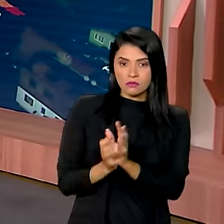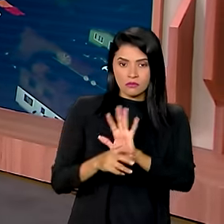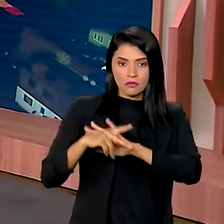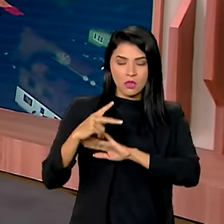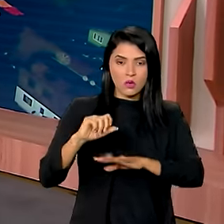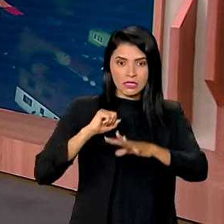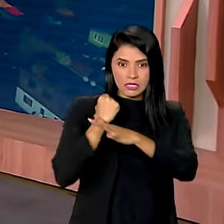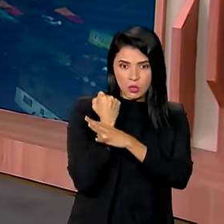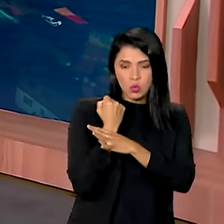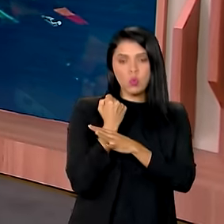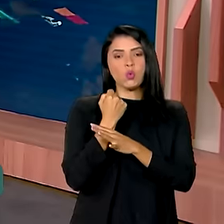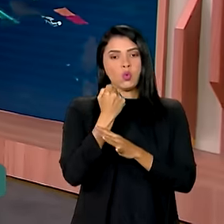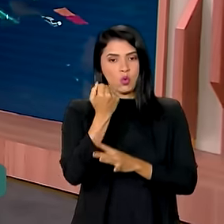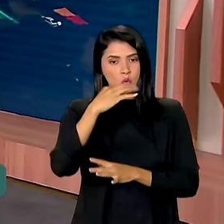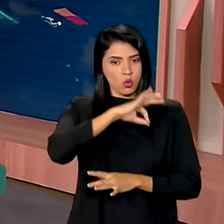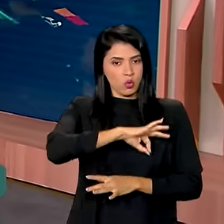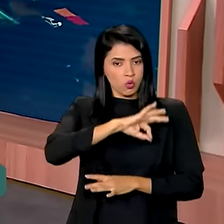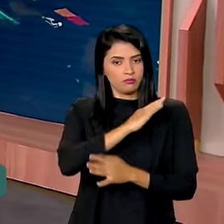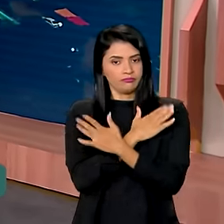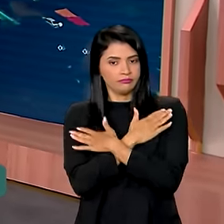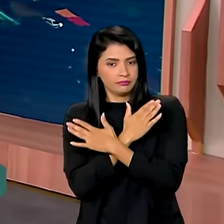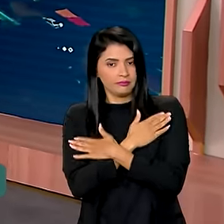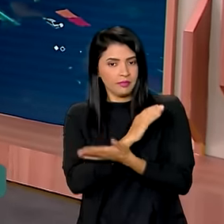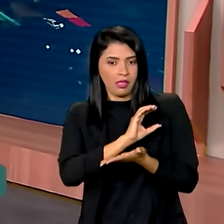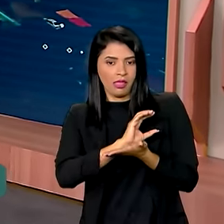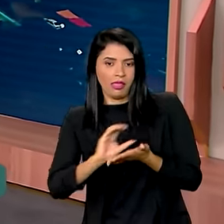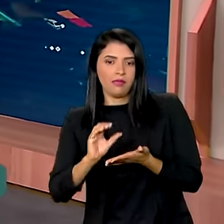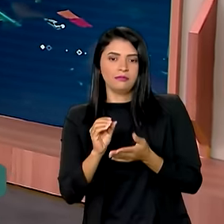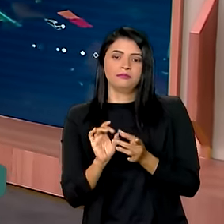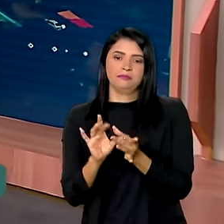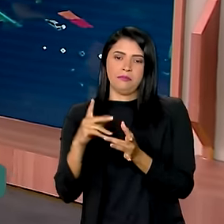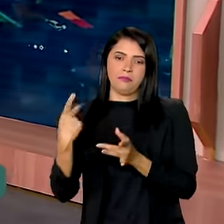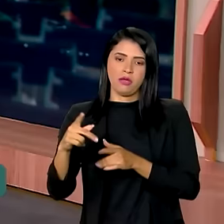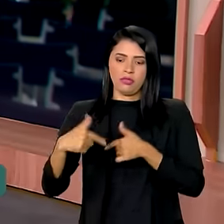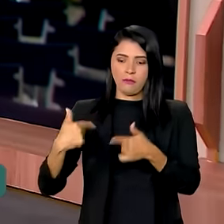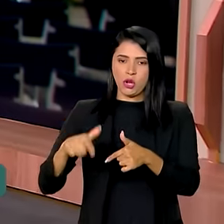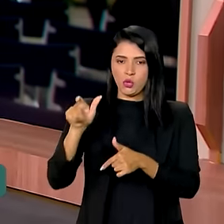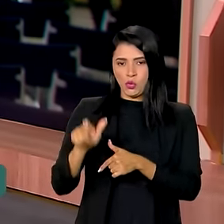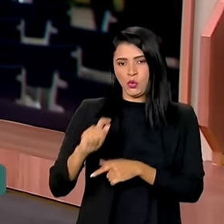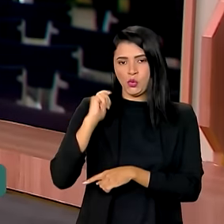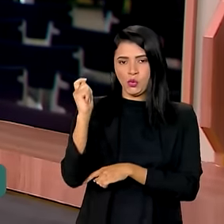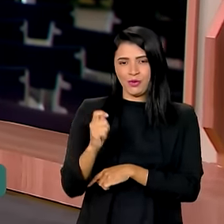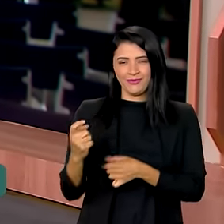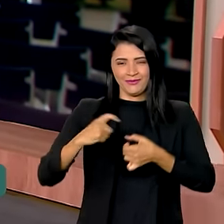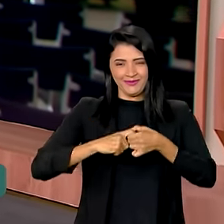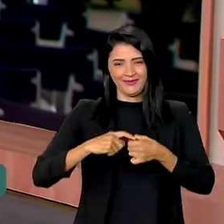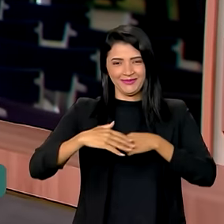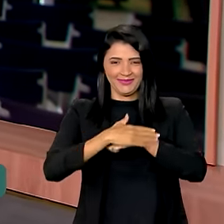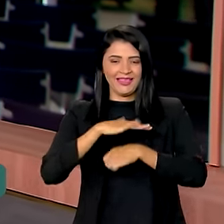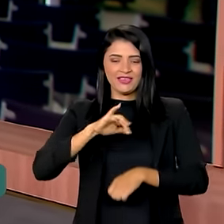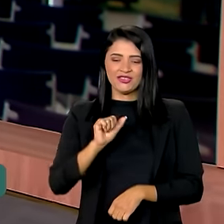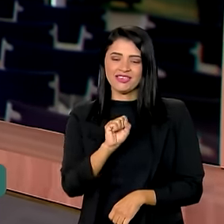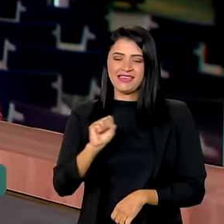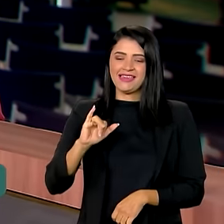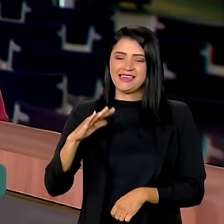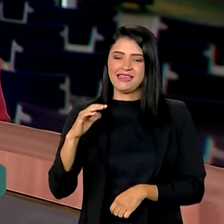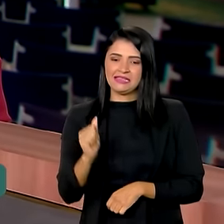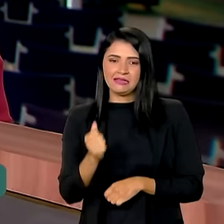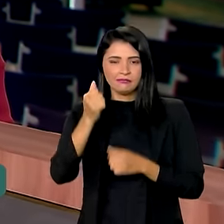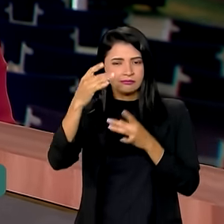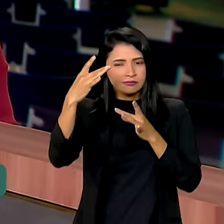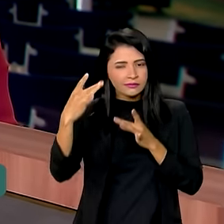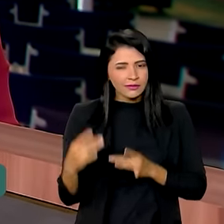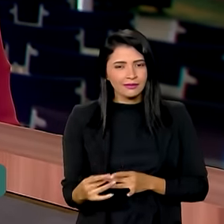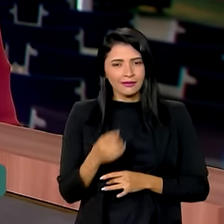do Seguro Desemprego será liberada hoje para os trabalhadores gaúchos. Vamos então voltar a falar com Jéssica Gonçalves. Ela vai trazer para a gente agora esses